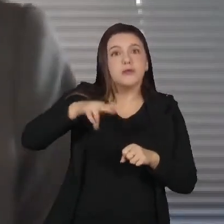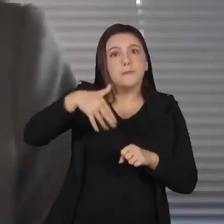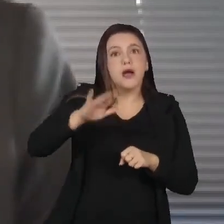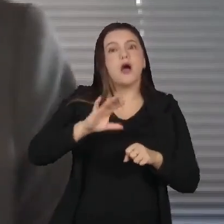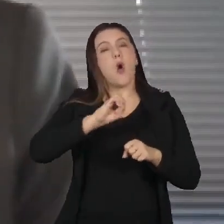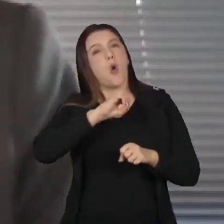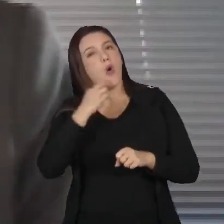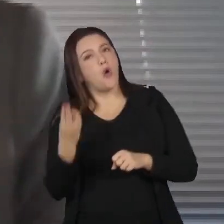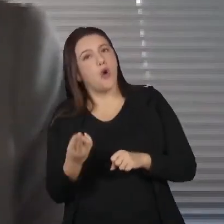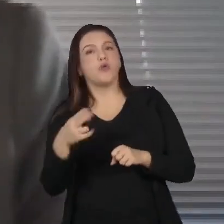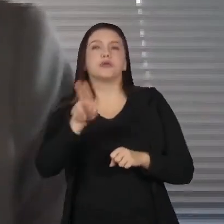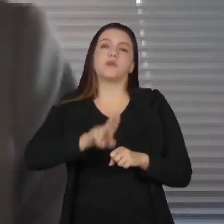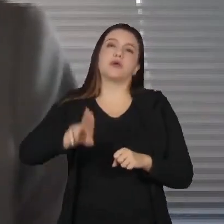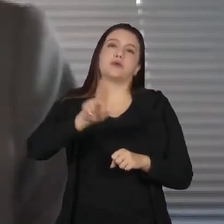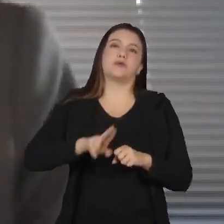seja de repente sendo utilizada com outra cultura.